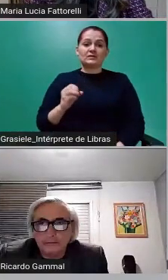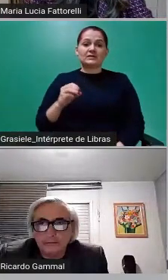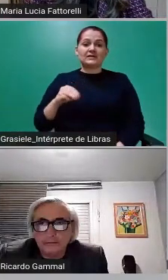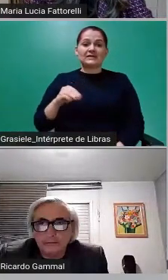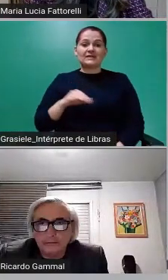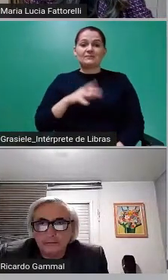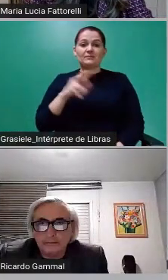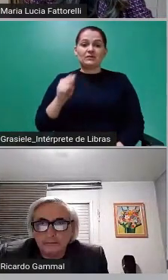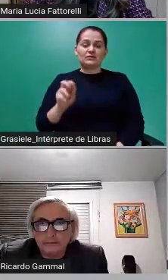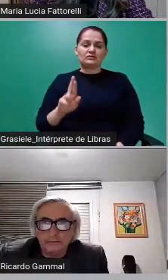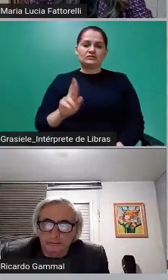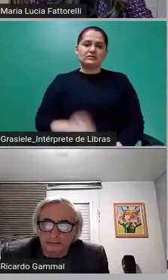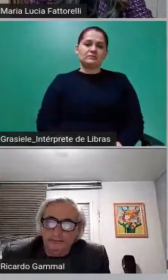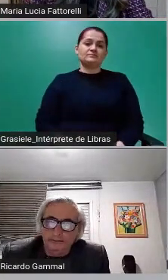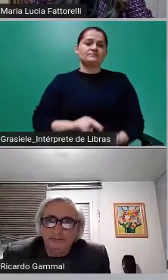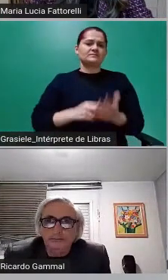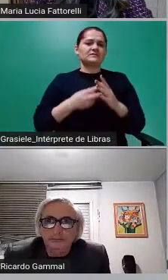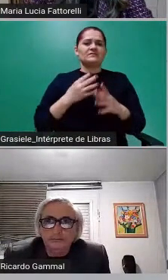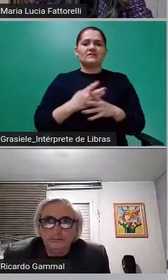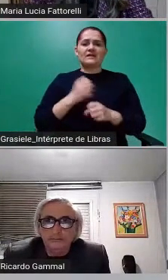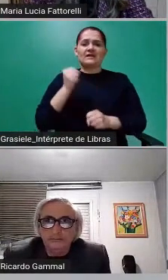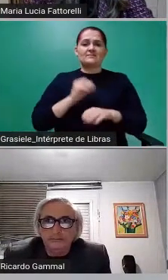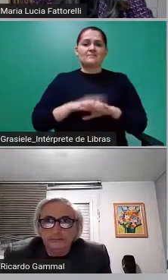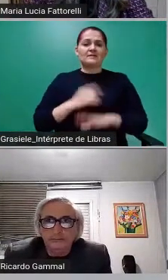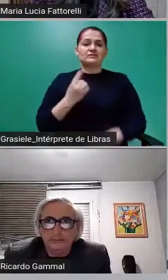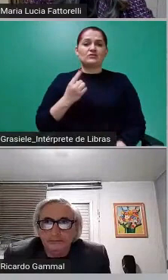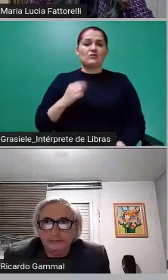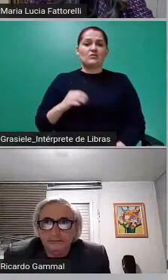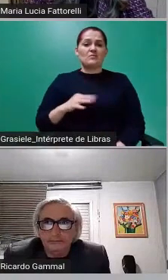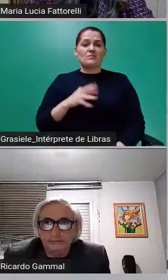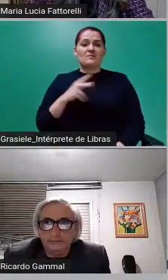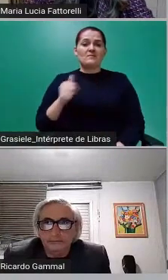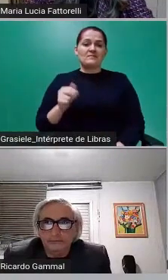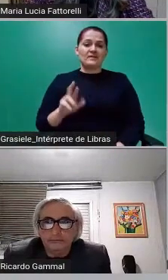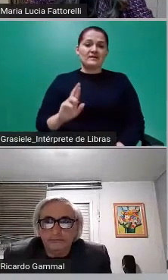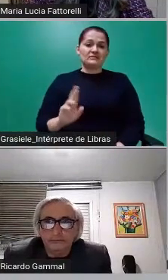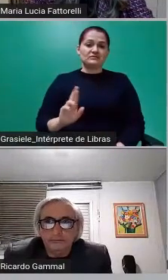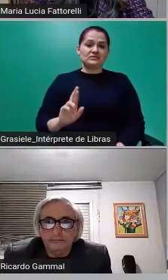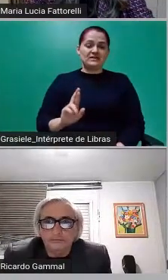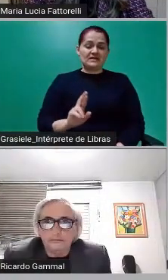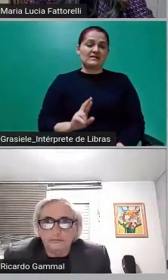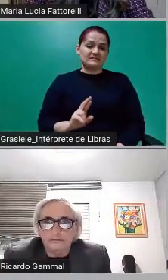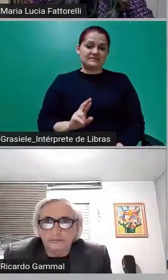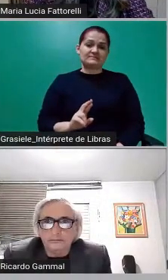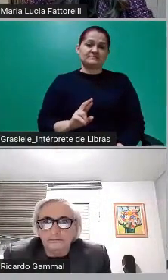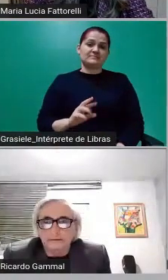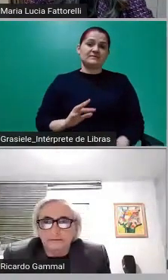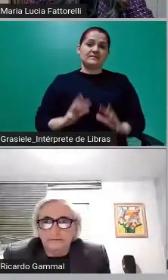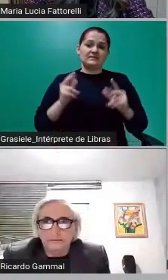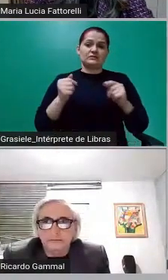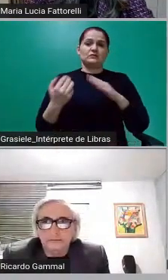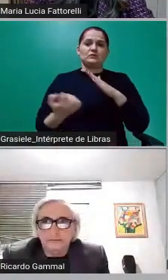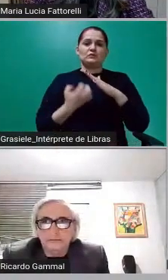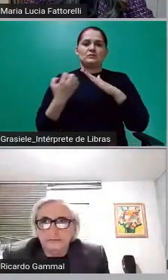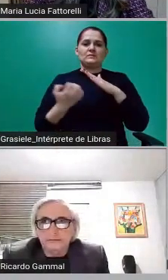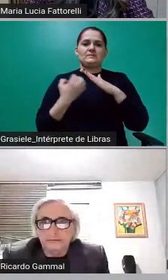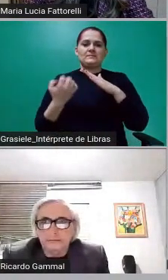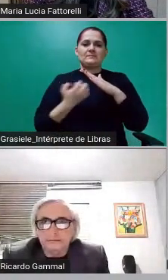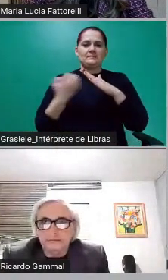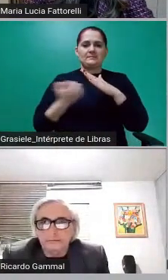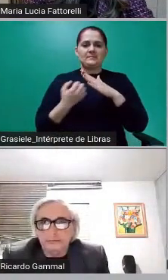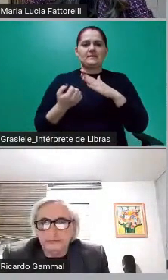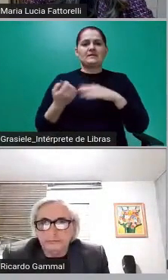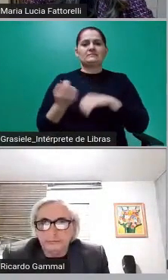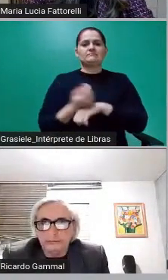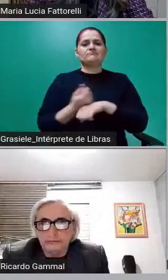lucro de mais de um milhão de reais aos negociadores, a todas essas empresas, instituições financeiras